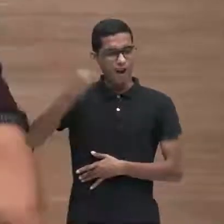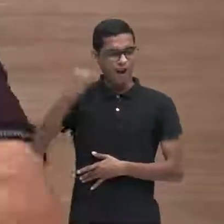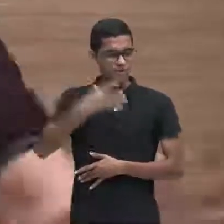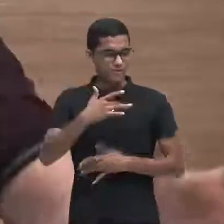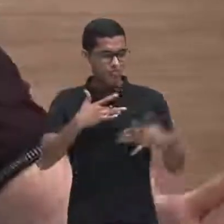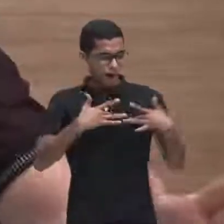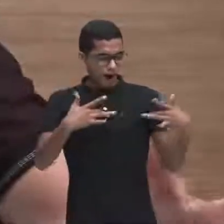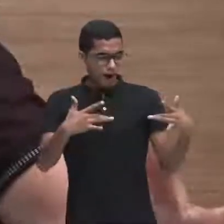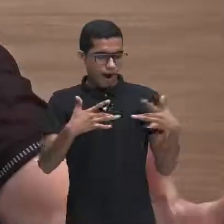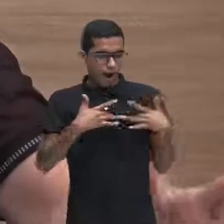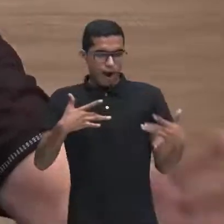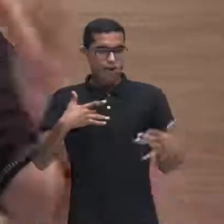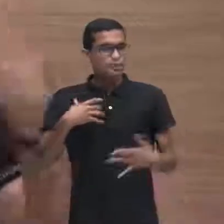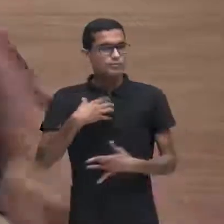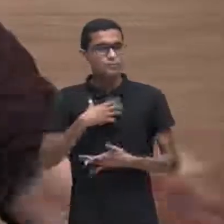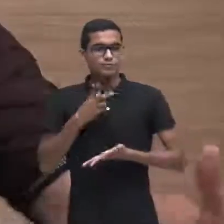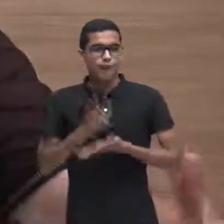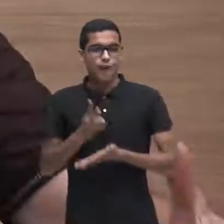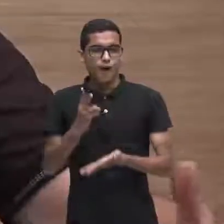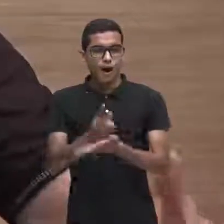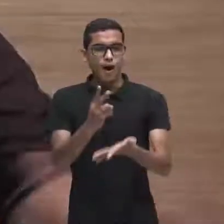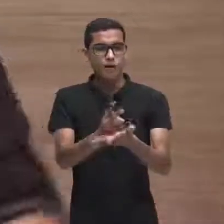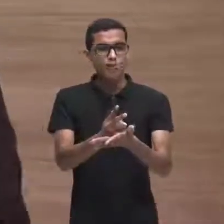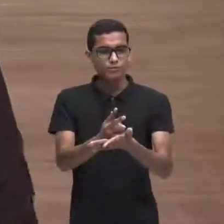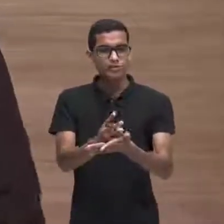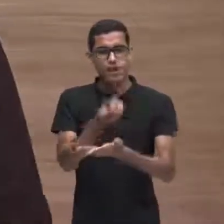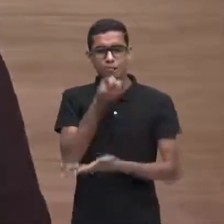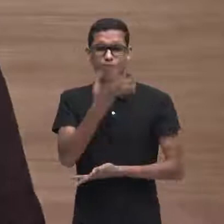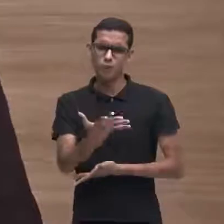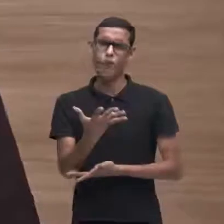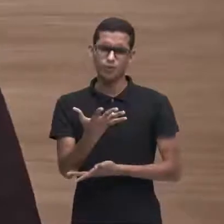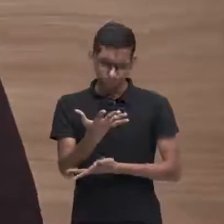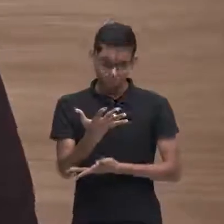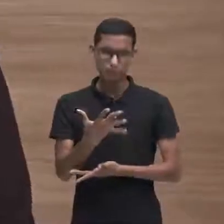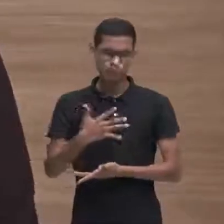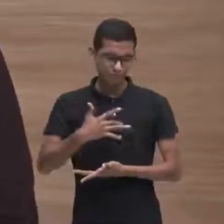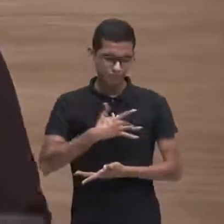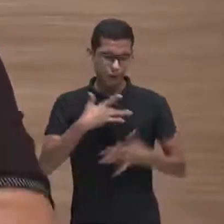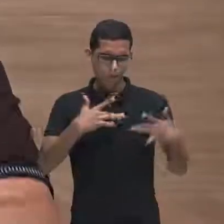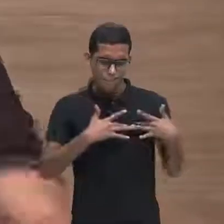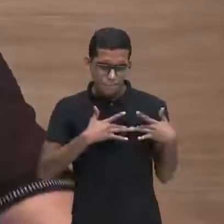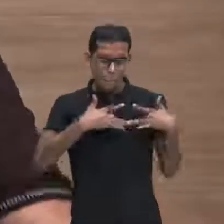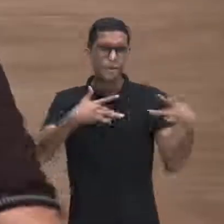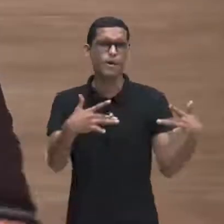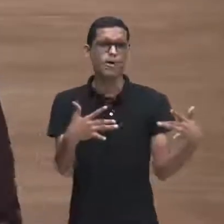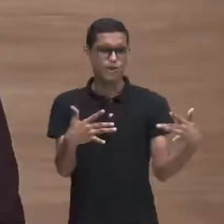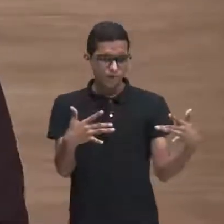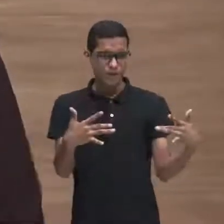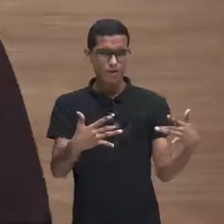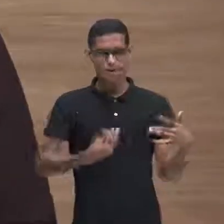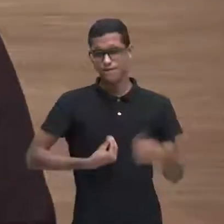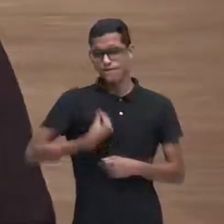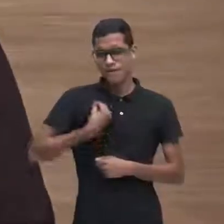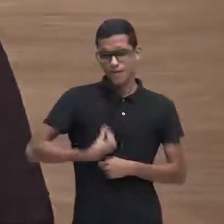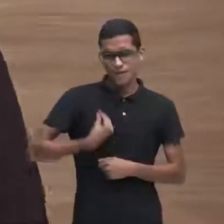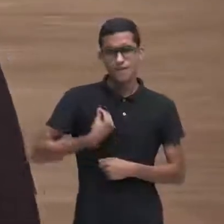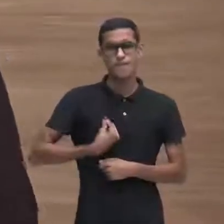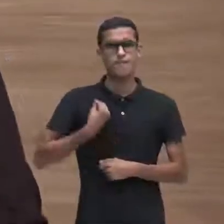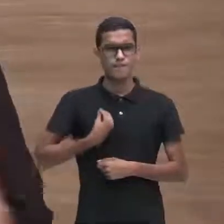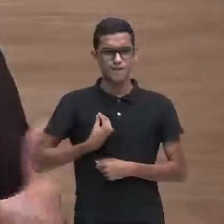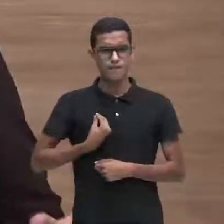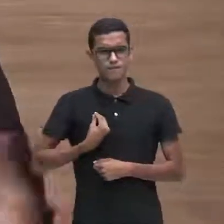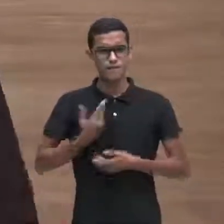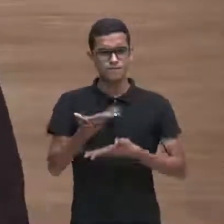continuem se apaixonar porque faz bem não é? faz muito bem viver suas paixões vivam-nas